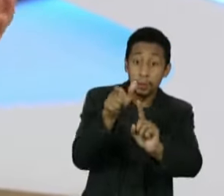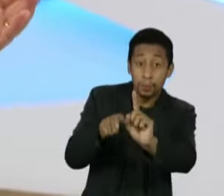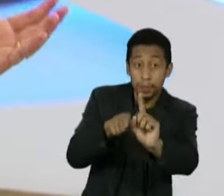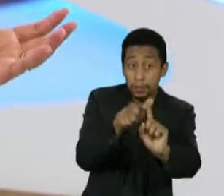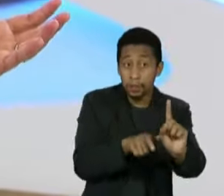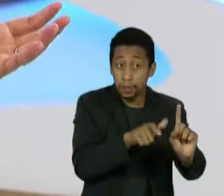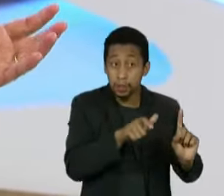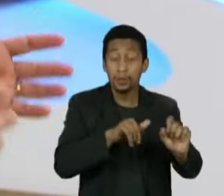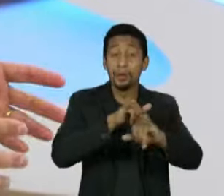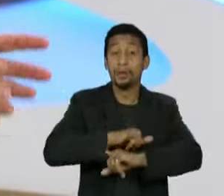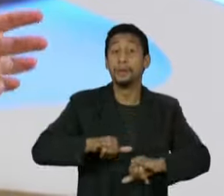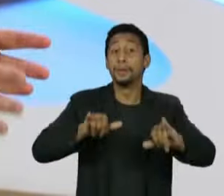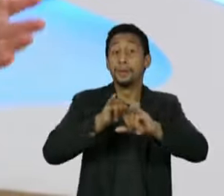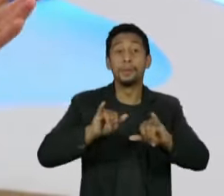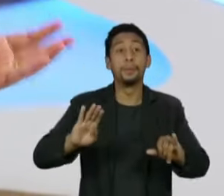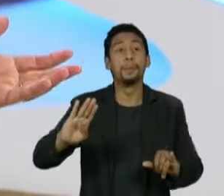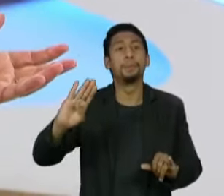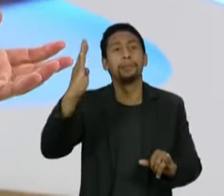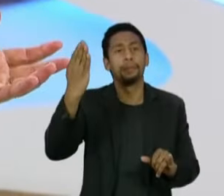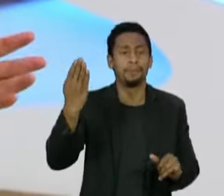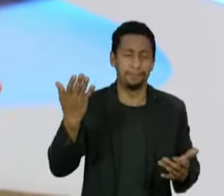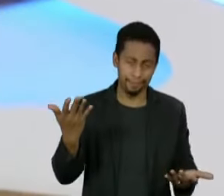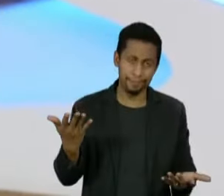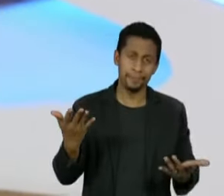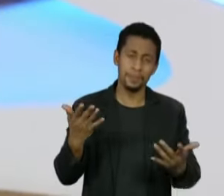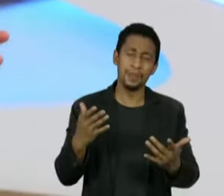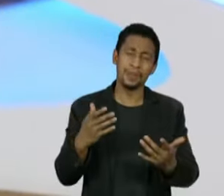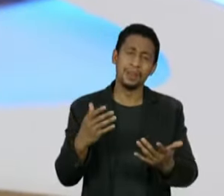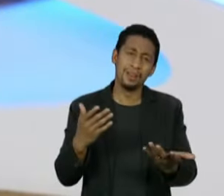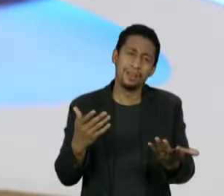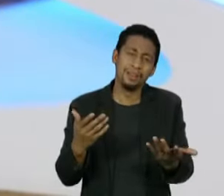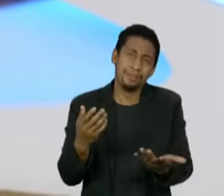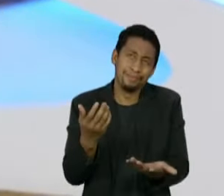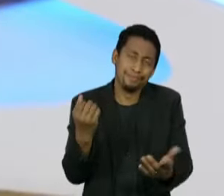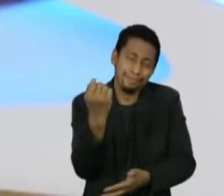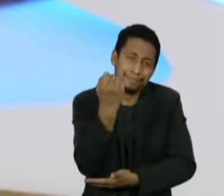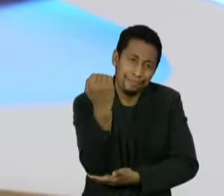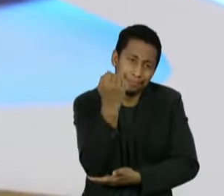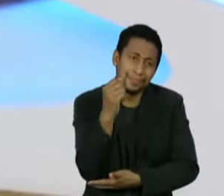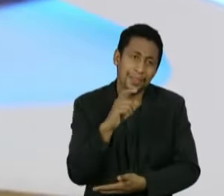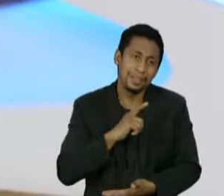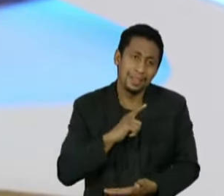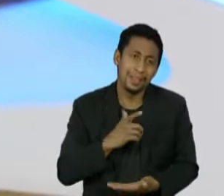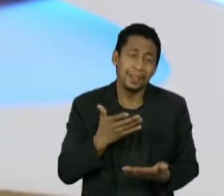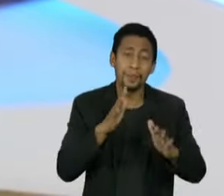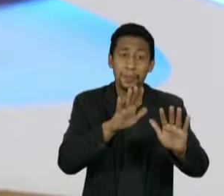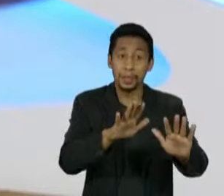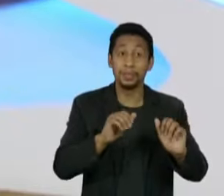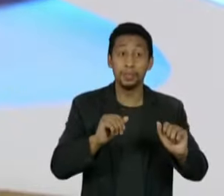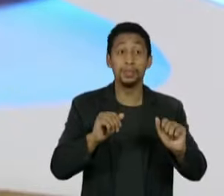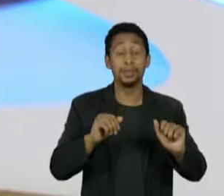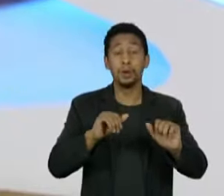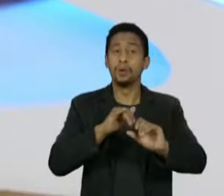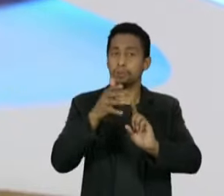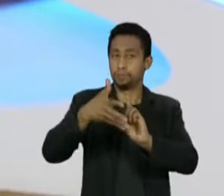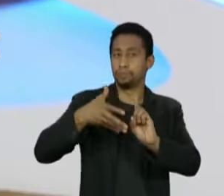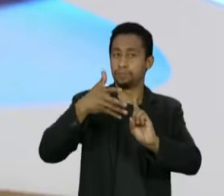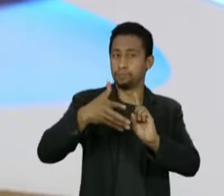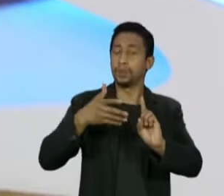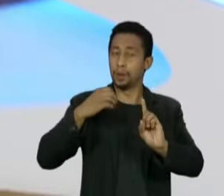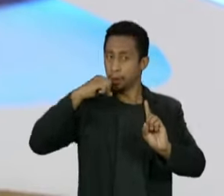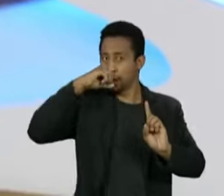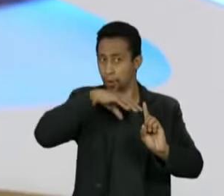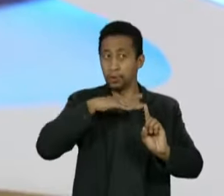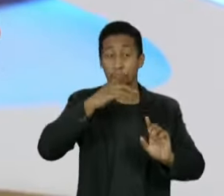gente que disseminou notícias falsas. Isso tem impacto? Tem impacto. Eu fiz uma frase que é um pouco grosseira, mas é verdadeira. Ser